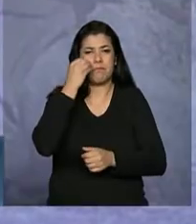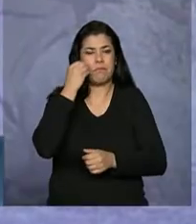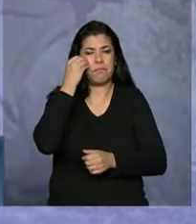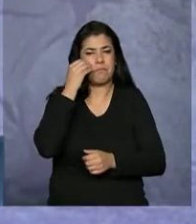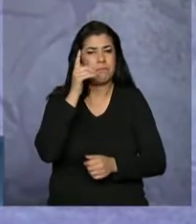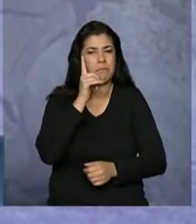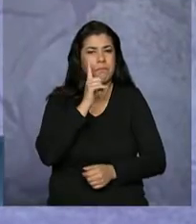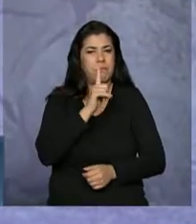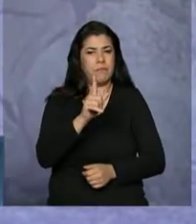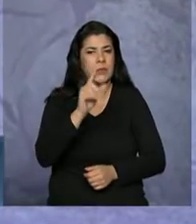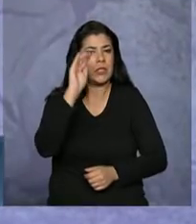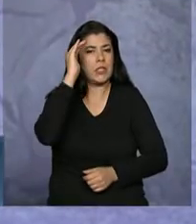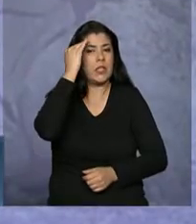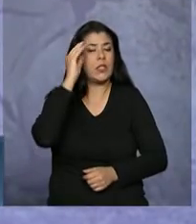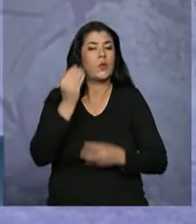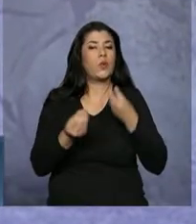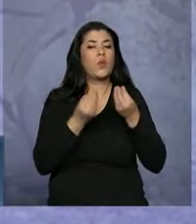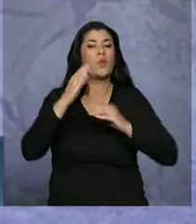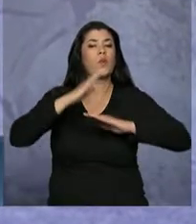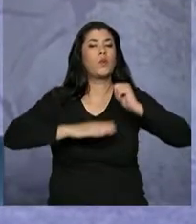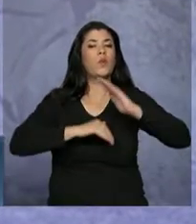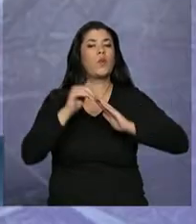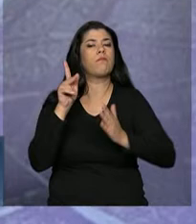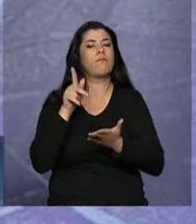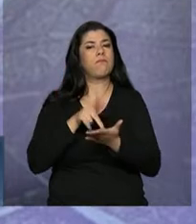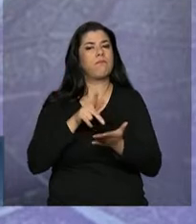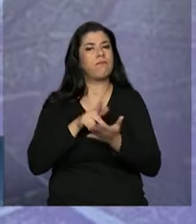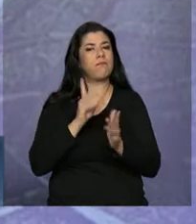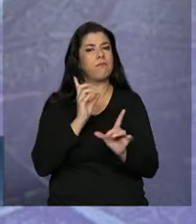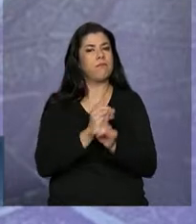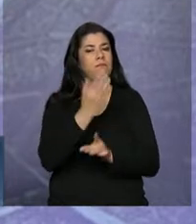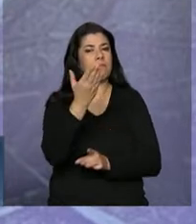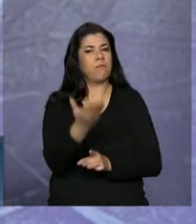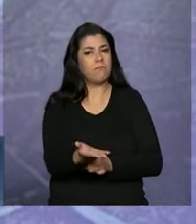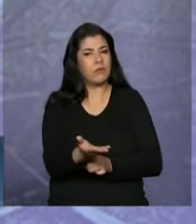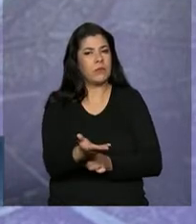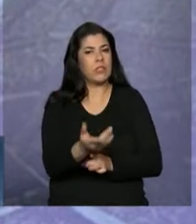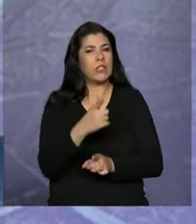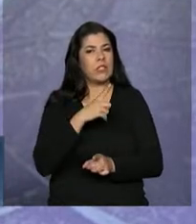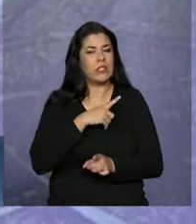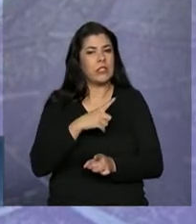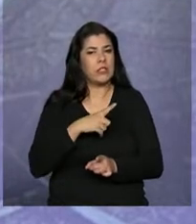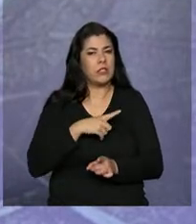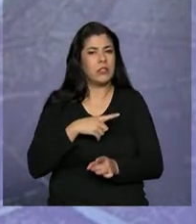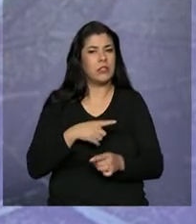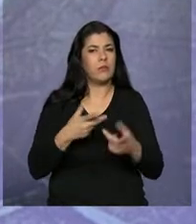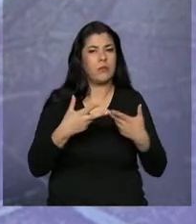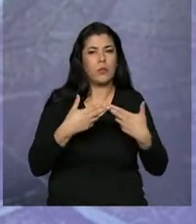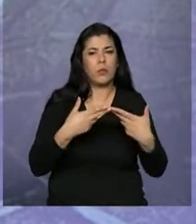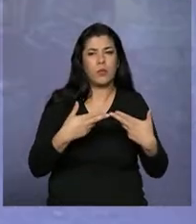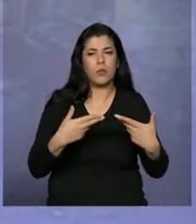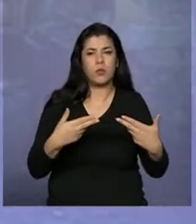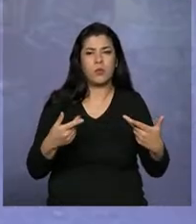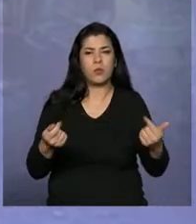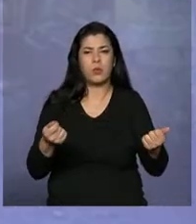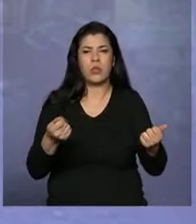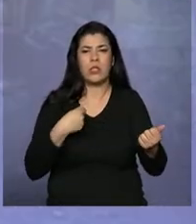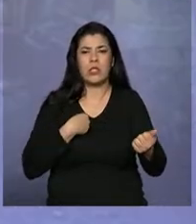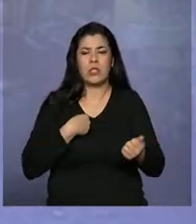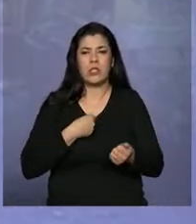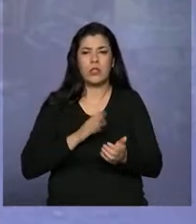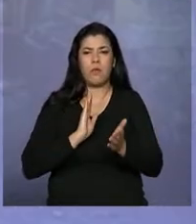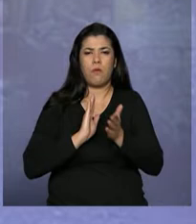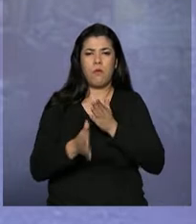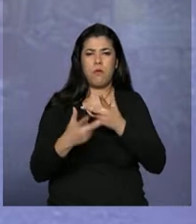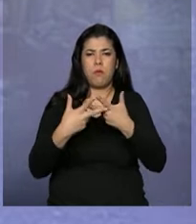com o entendimento da realidade encontrada, com o deslinde dos muitos subterfúgios